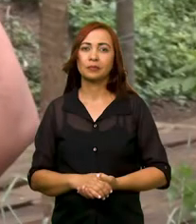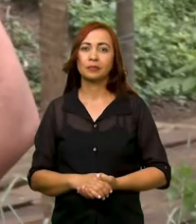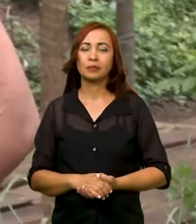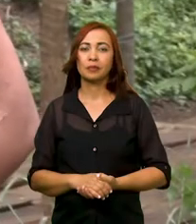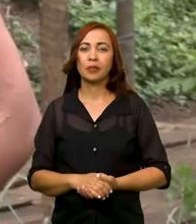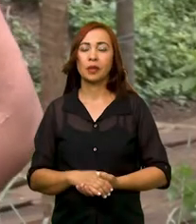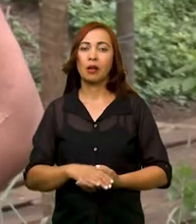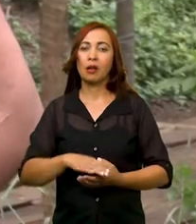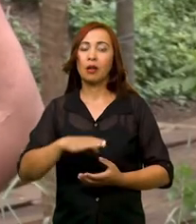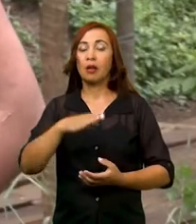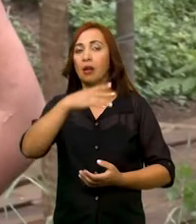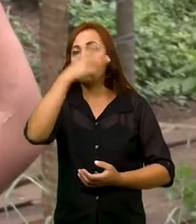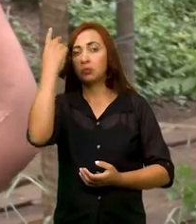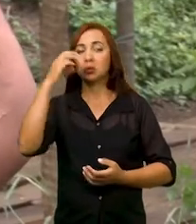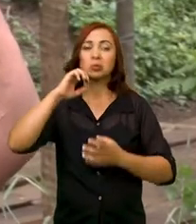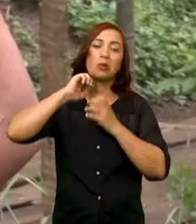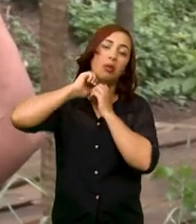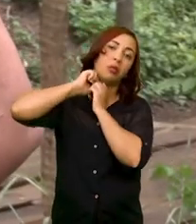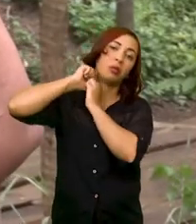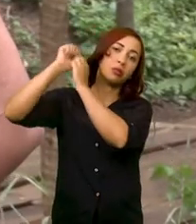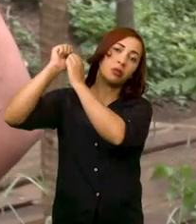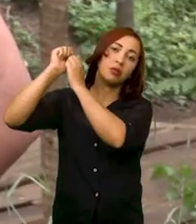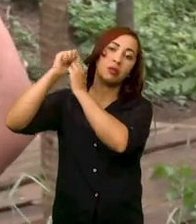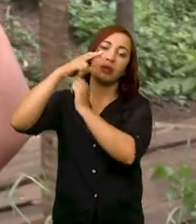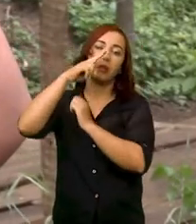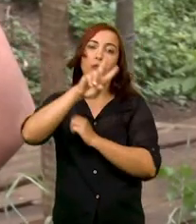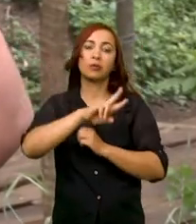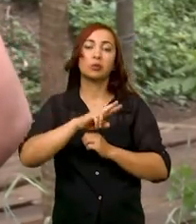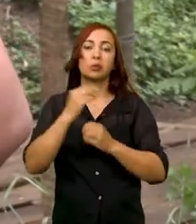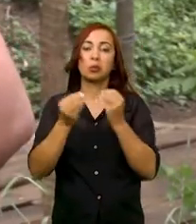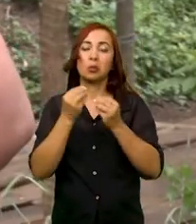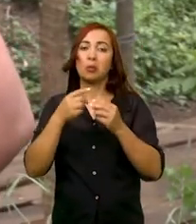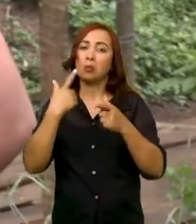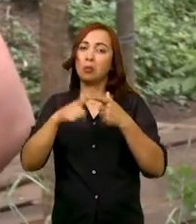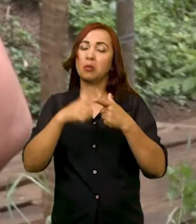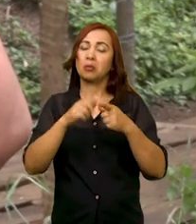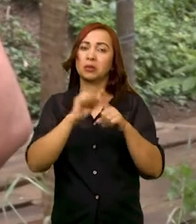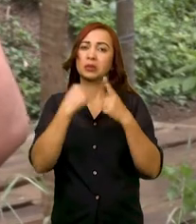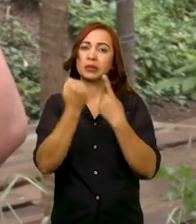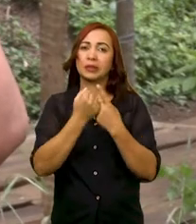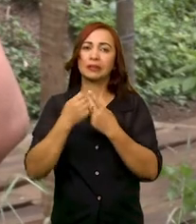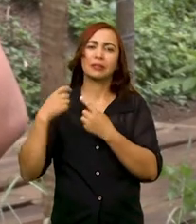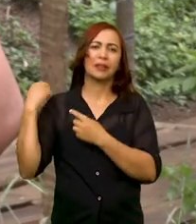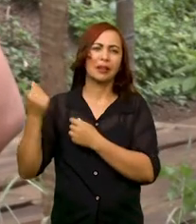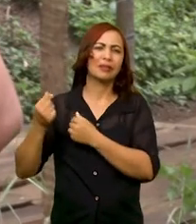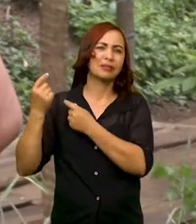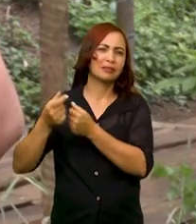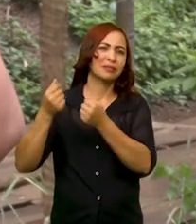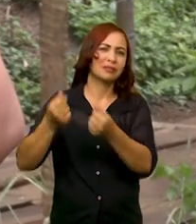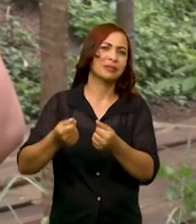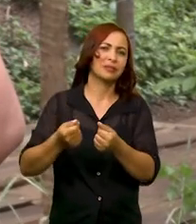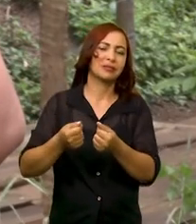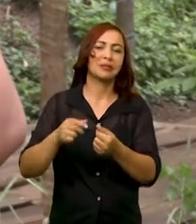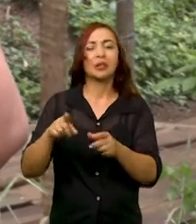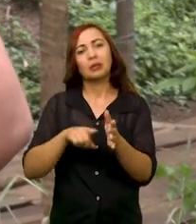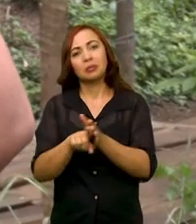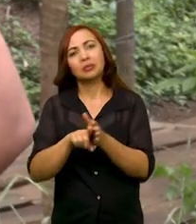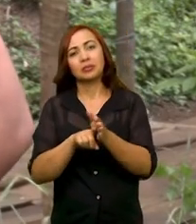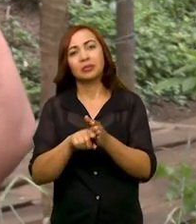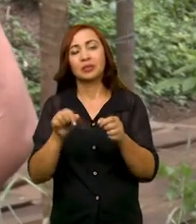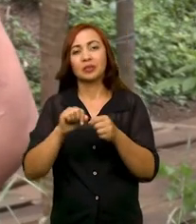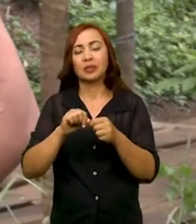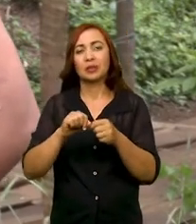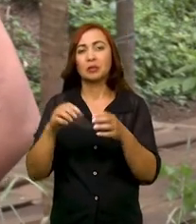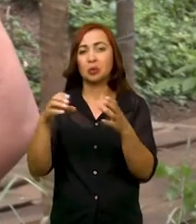O suicídio é visto como tabu na sociedade, apesar de estar presente em toda a história da humanidade. Uma pesquisa realizada pelo